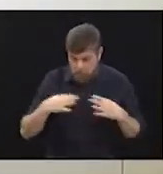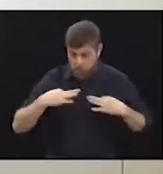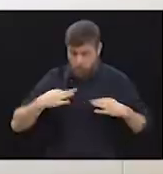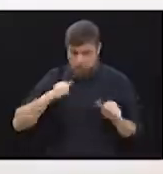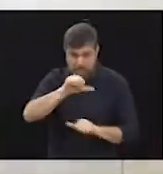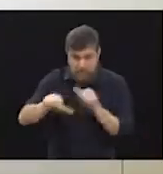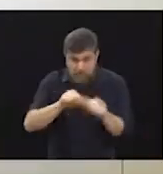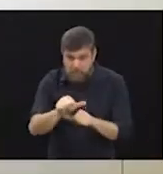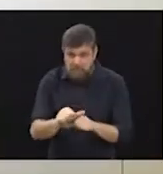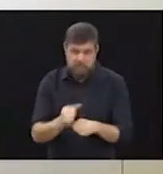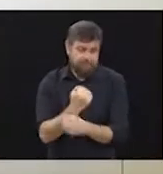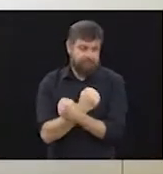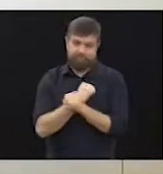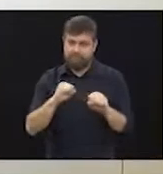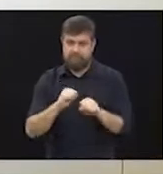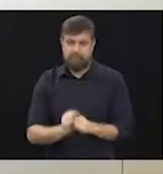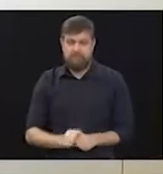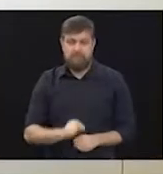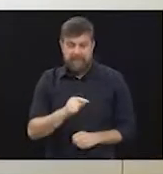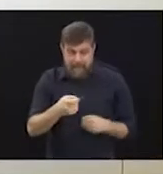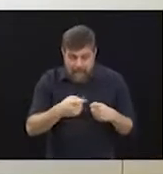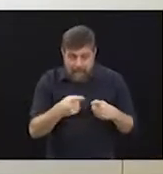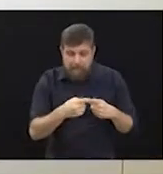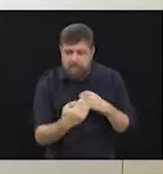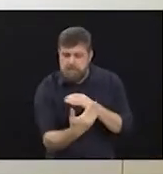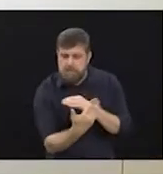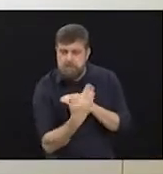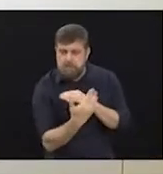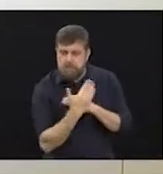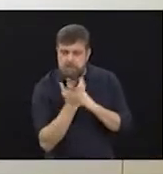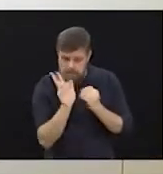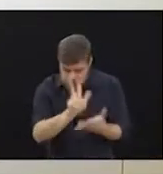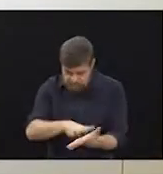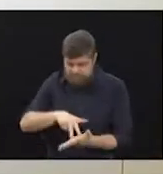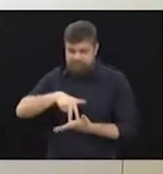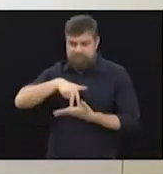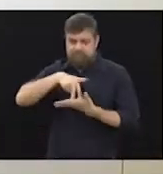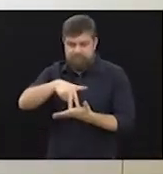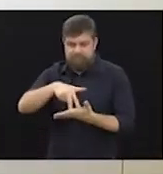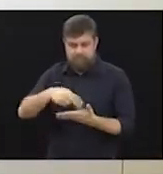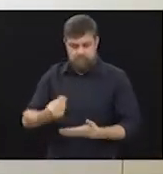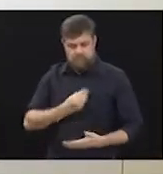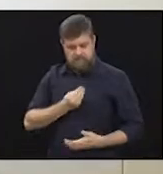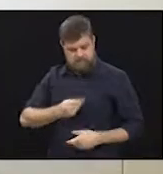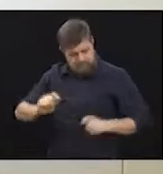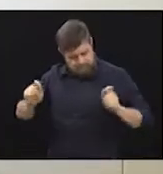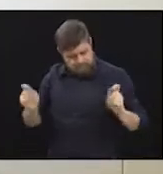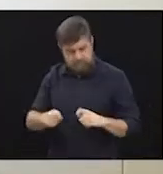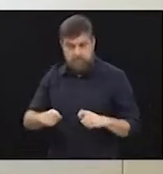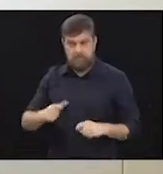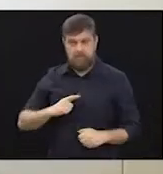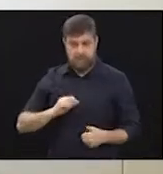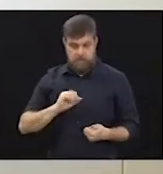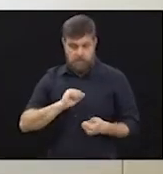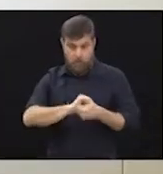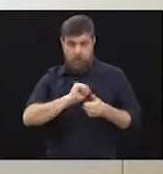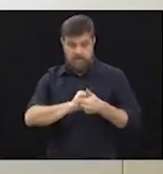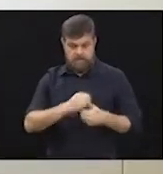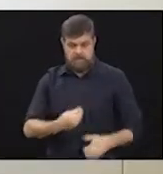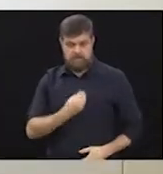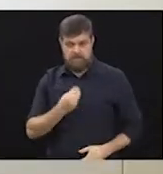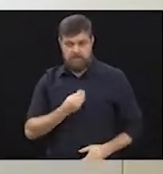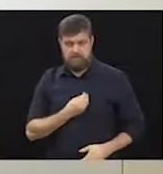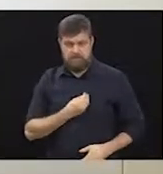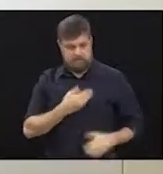sozinha. Ela me ajudou assim demais, ela me botou em pé de novo. se eu tenho alguma qualidade de vida hoje,